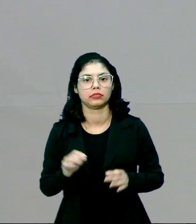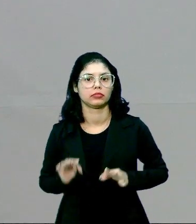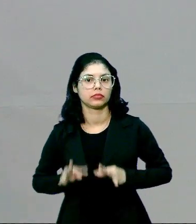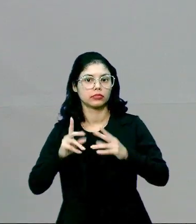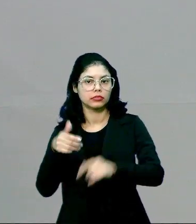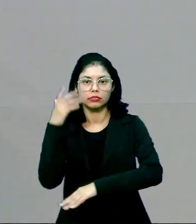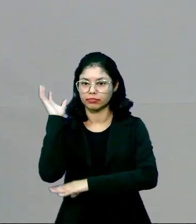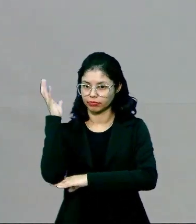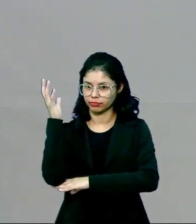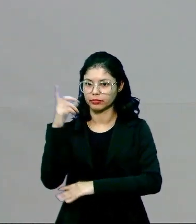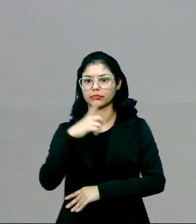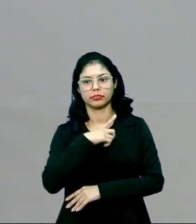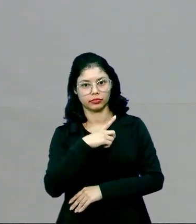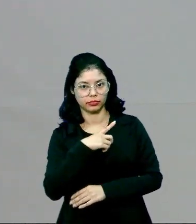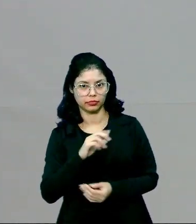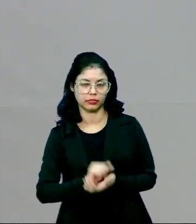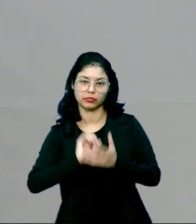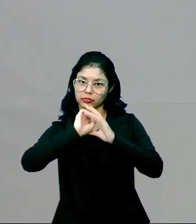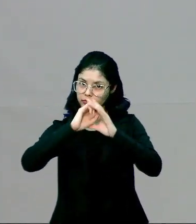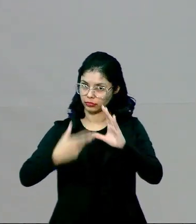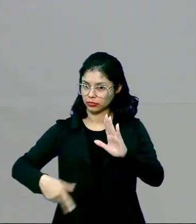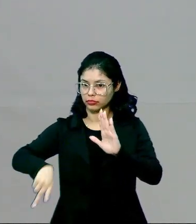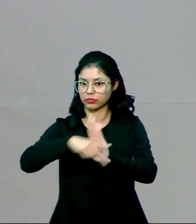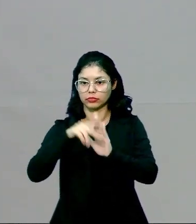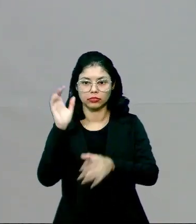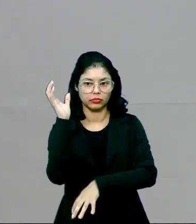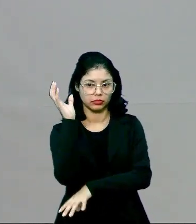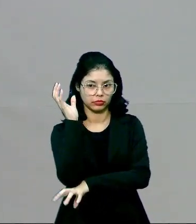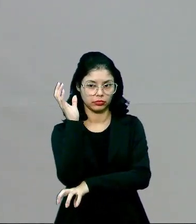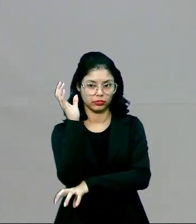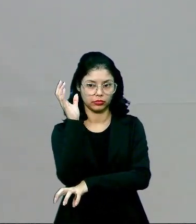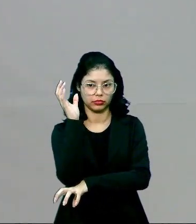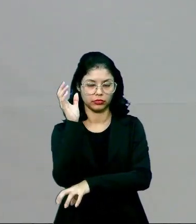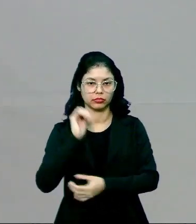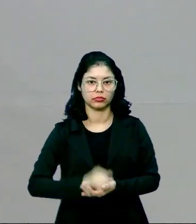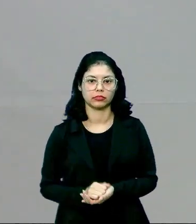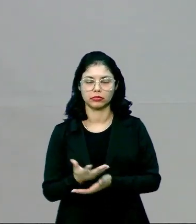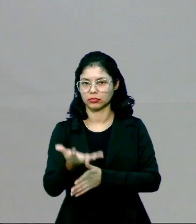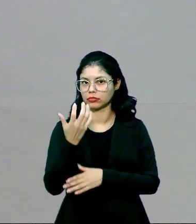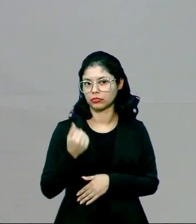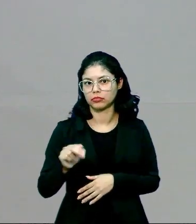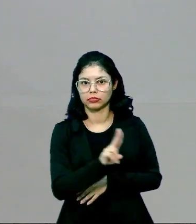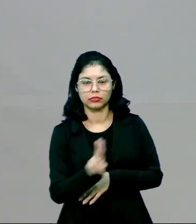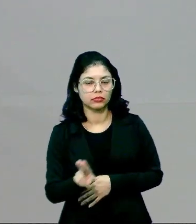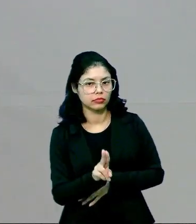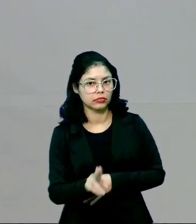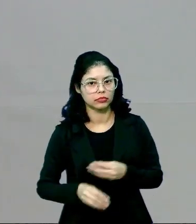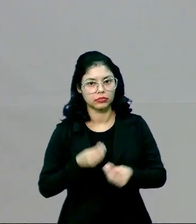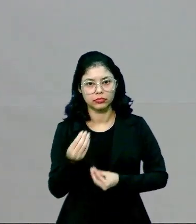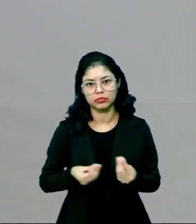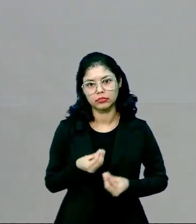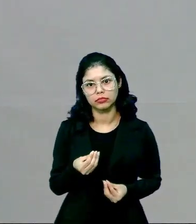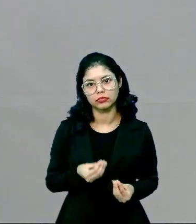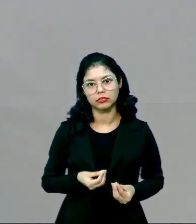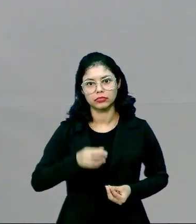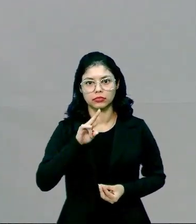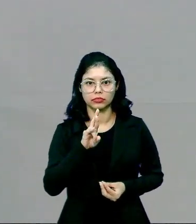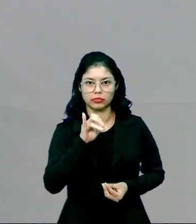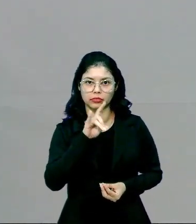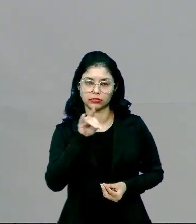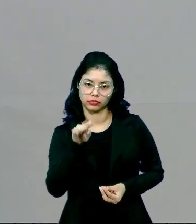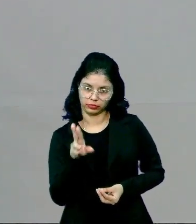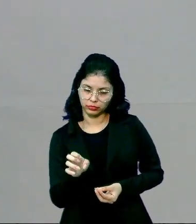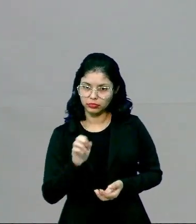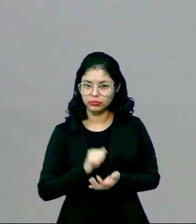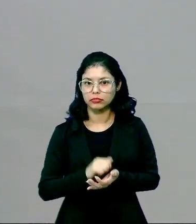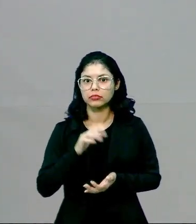todas plantas que têm característica como raiz. Algumas plantas recebem esse nome como risoide,